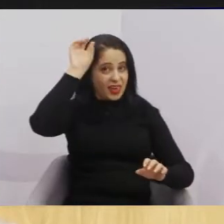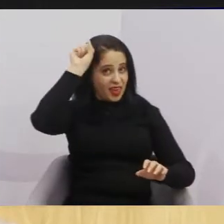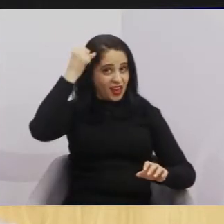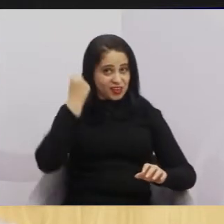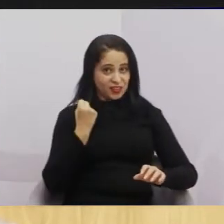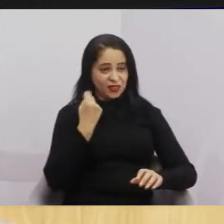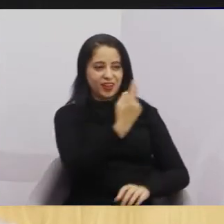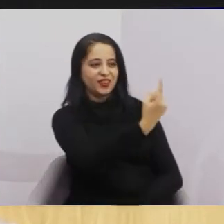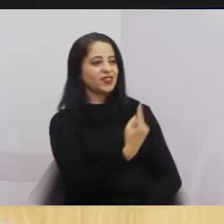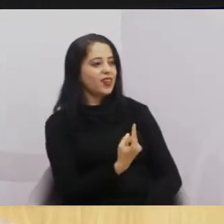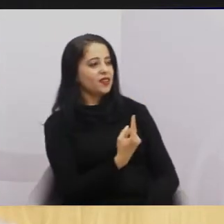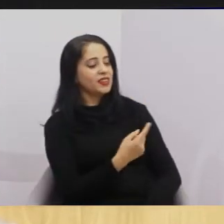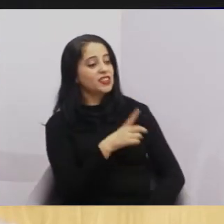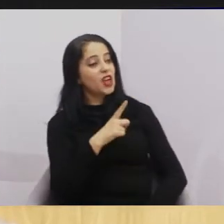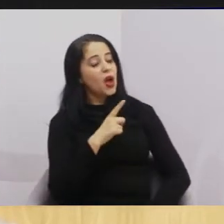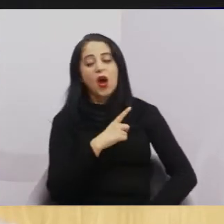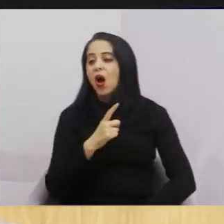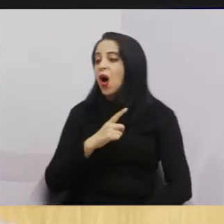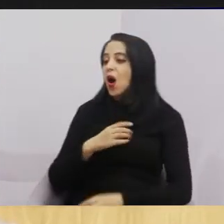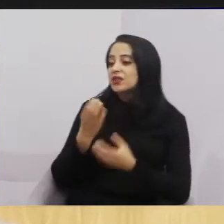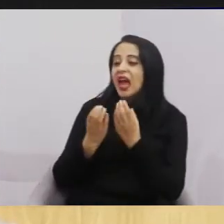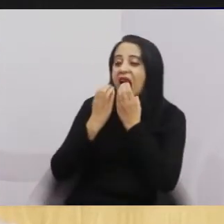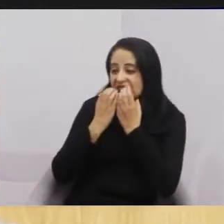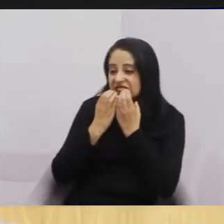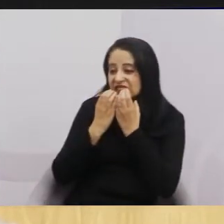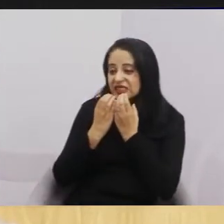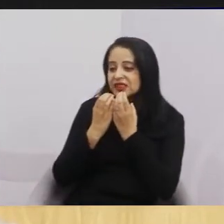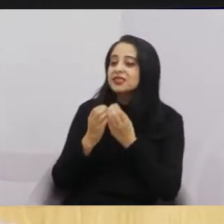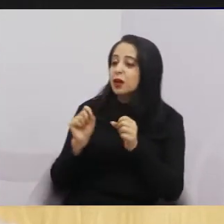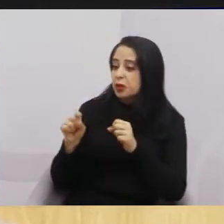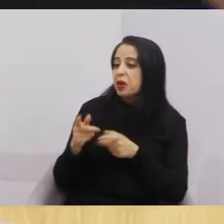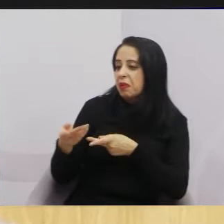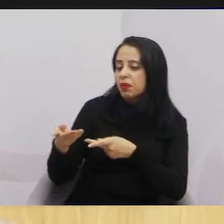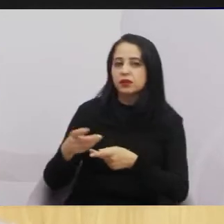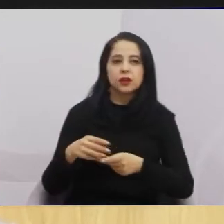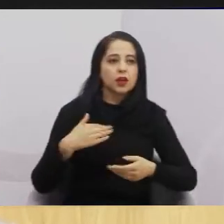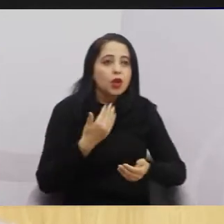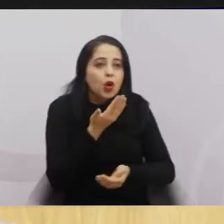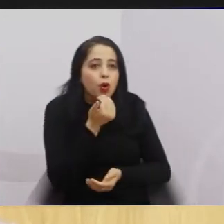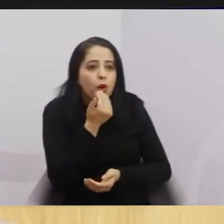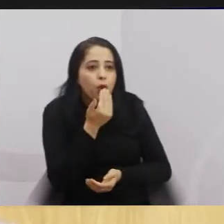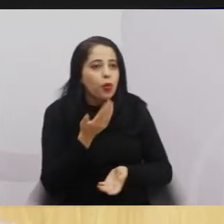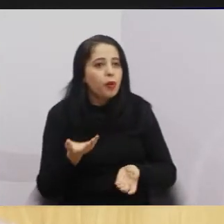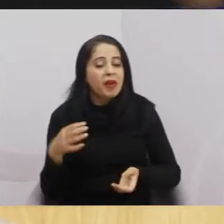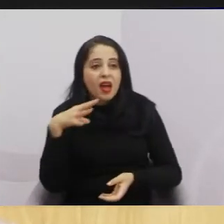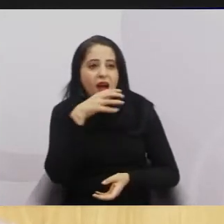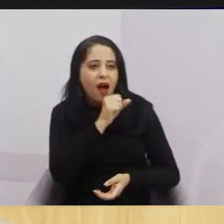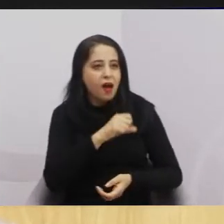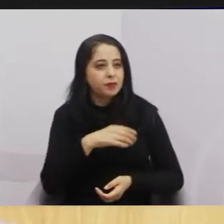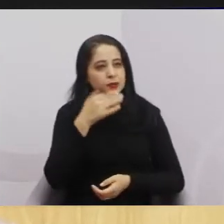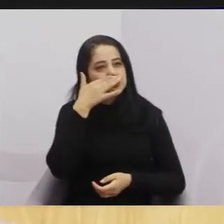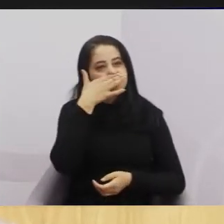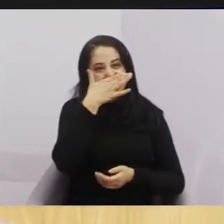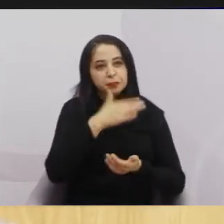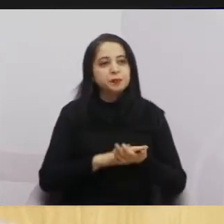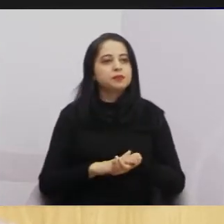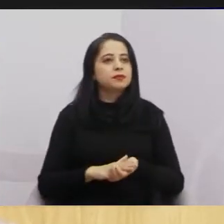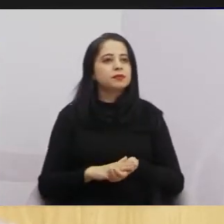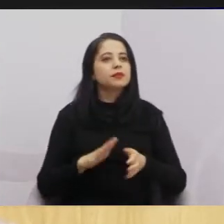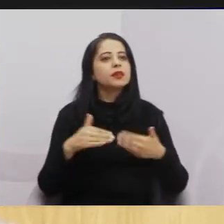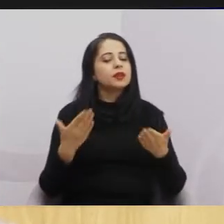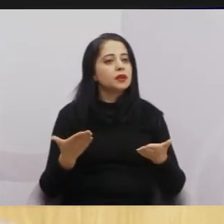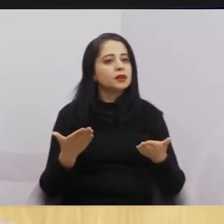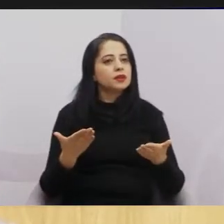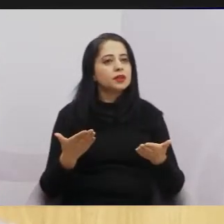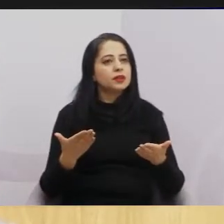esfriou o lanche, coloquei na geladeira, esquentei a marmita, comi a marmita. O vereador está ali com o lanchinho dele. E aí chegou mais um